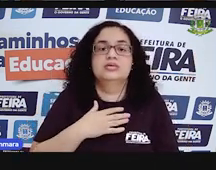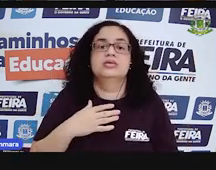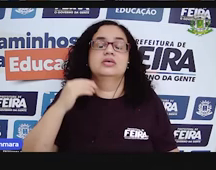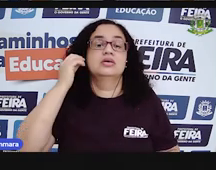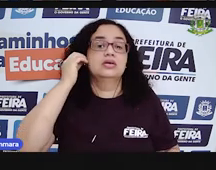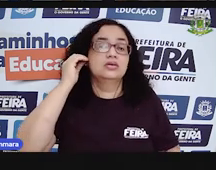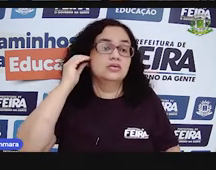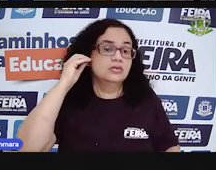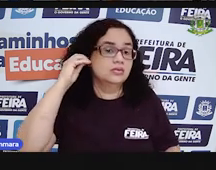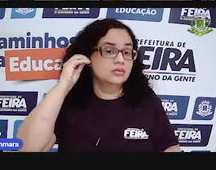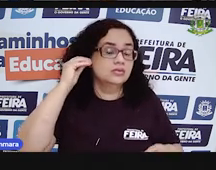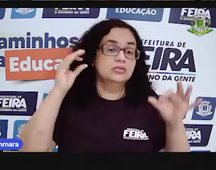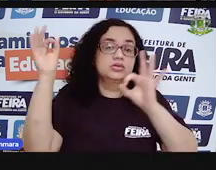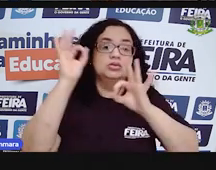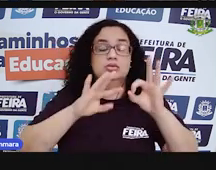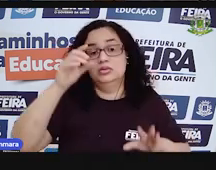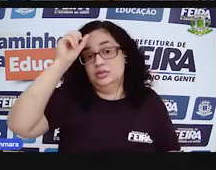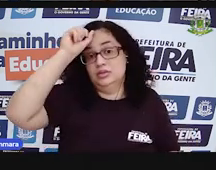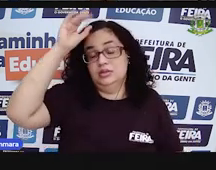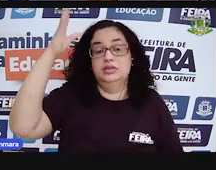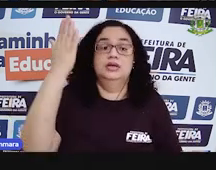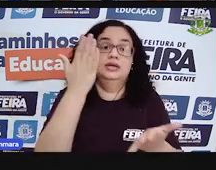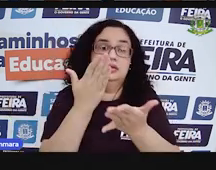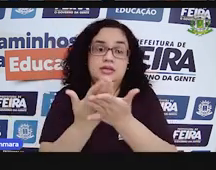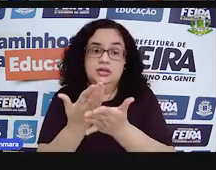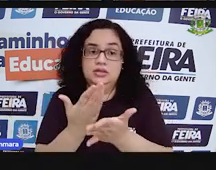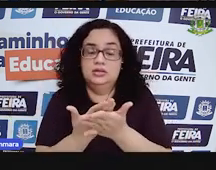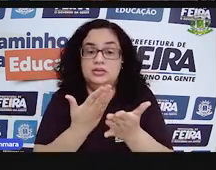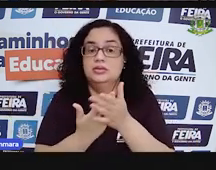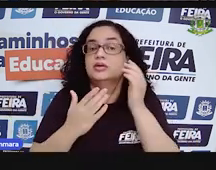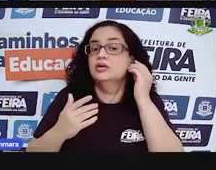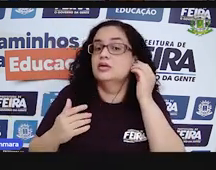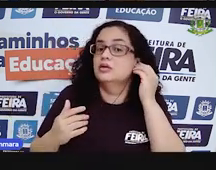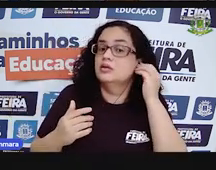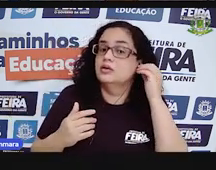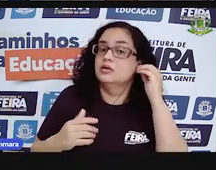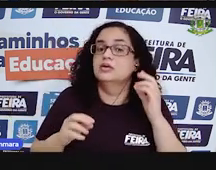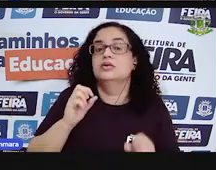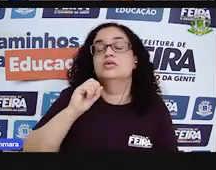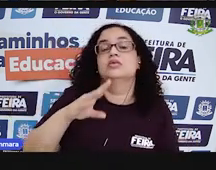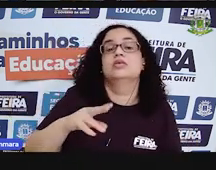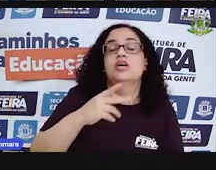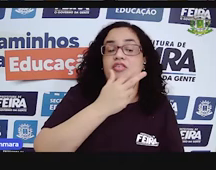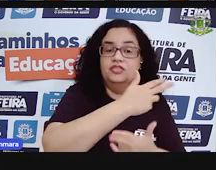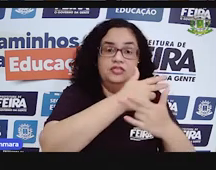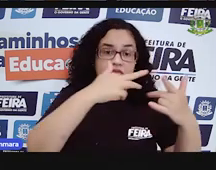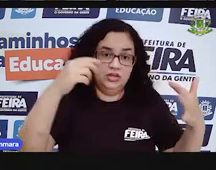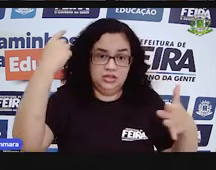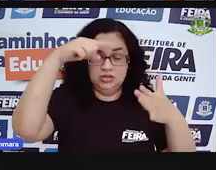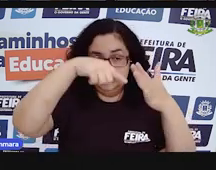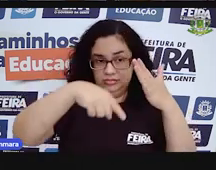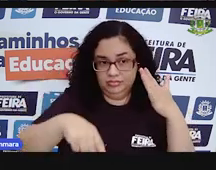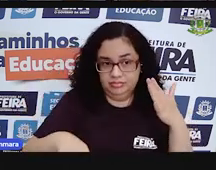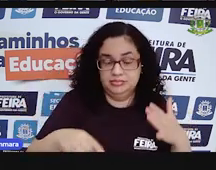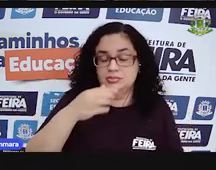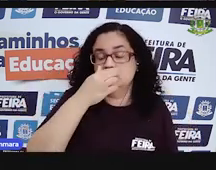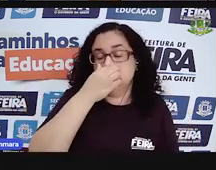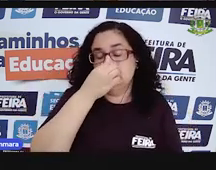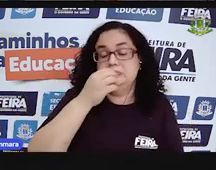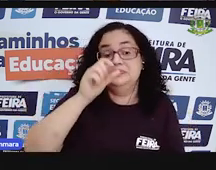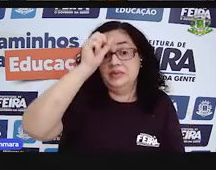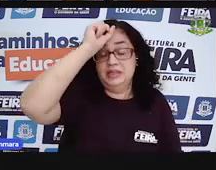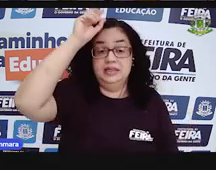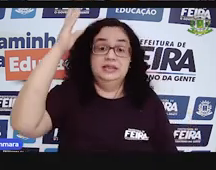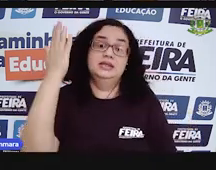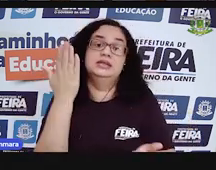vamos organizar as ideias dessa aula, tá? Que a gente viu bastante coisa. A ideia da